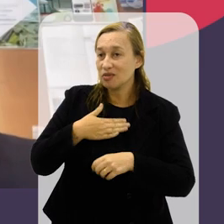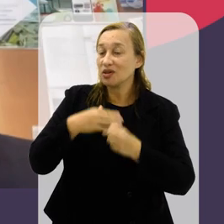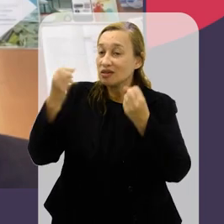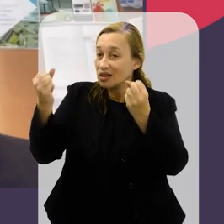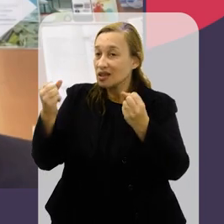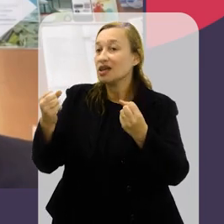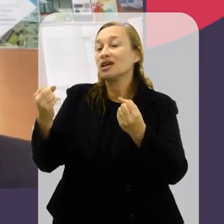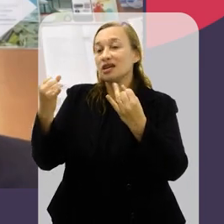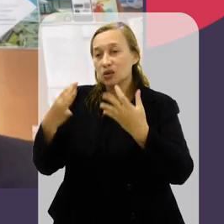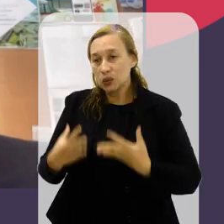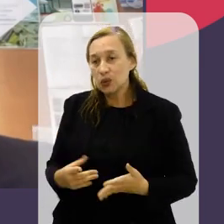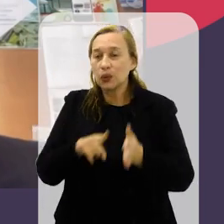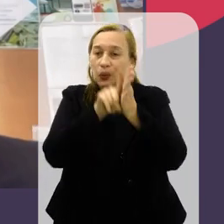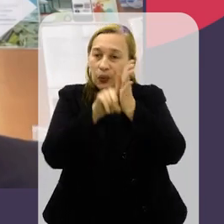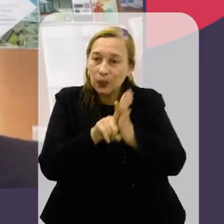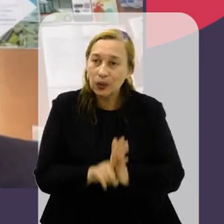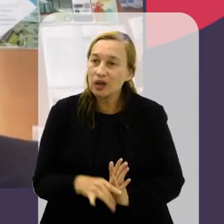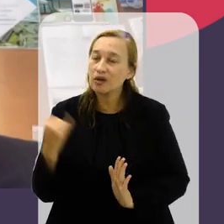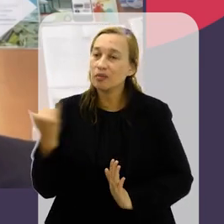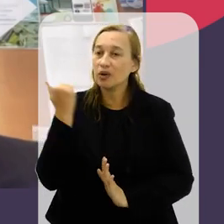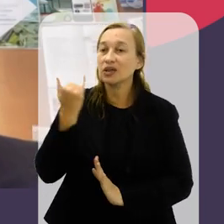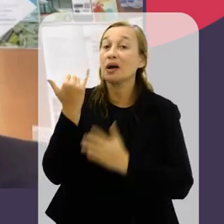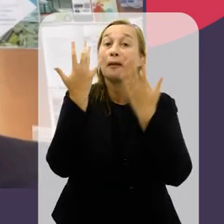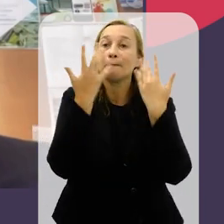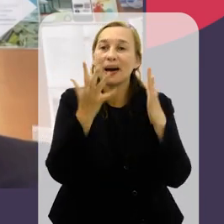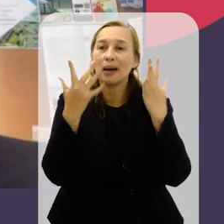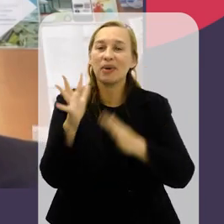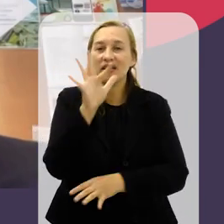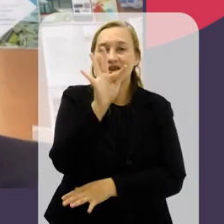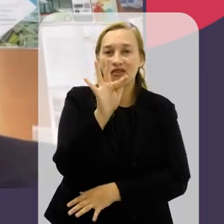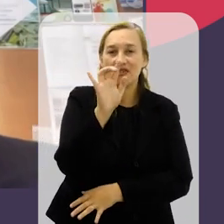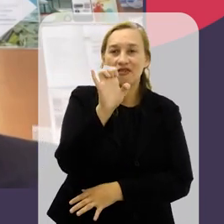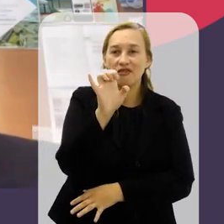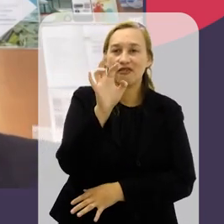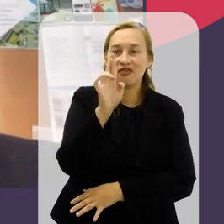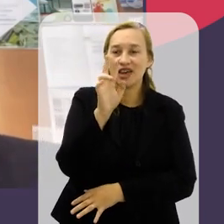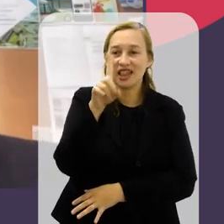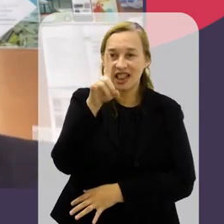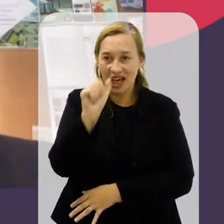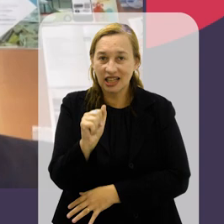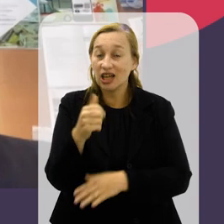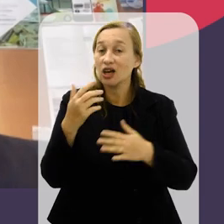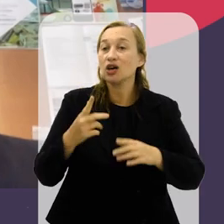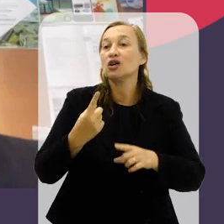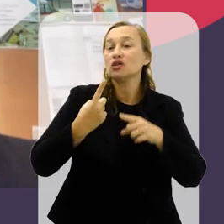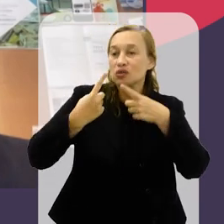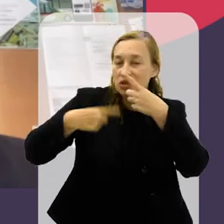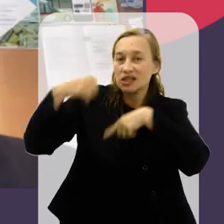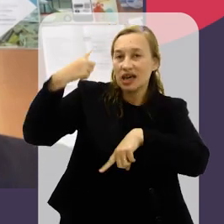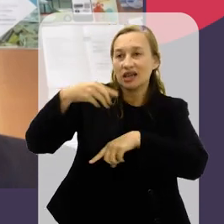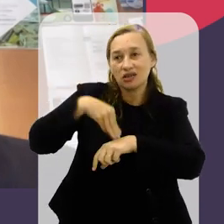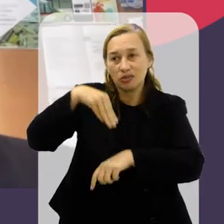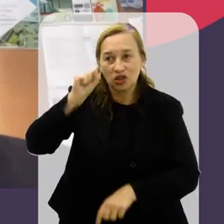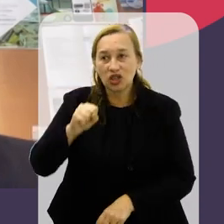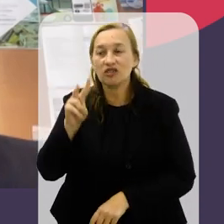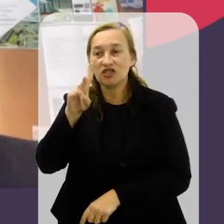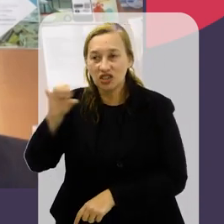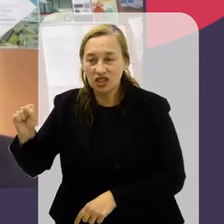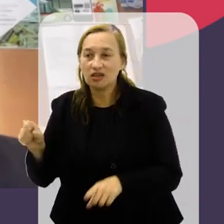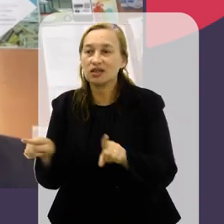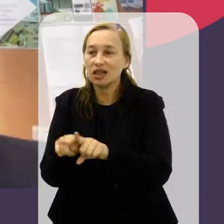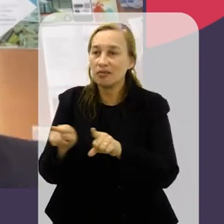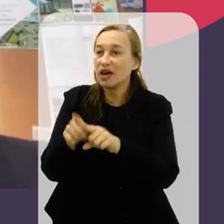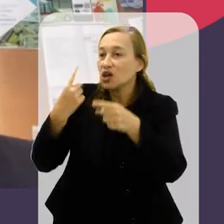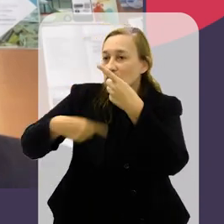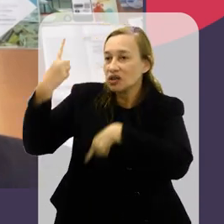vocês por terem vindo aqui conversar comigo e expor essa pesquisa tão bacana. Parabéns, Fernanda, sucesso aí no seu